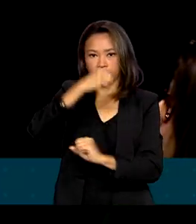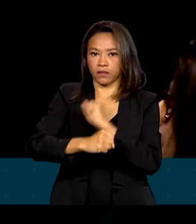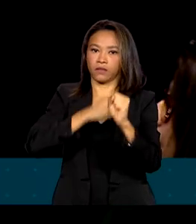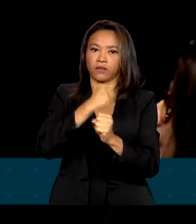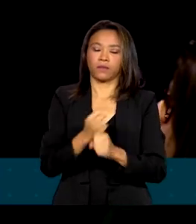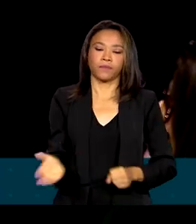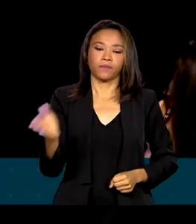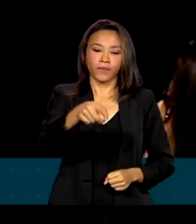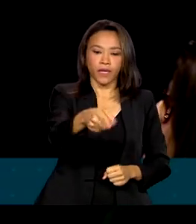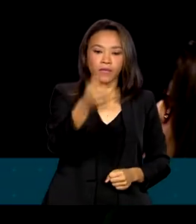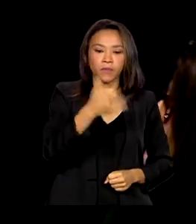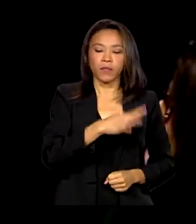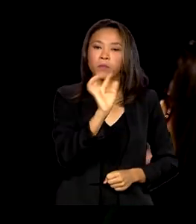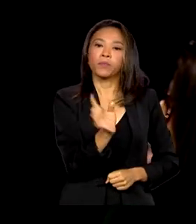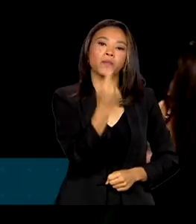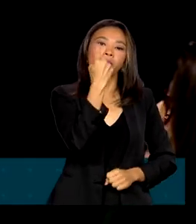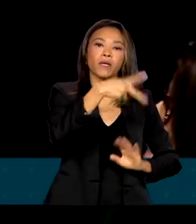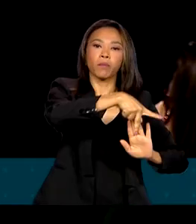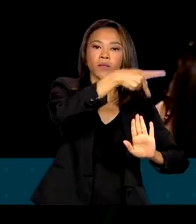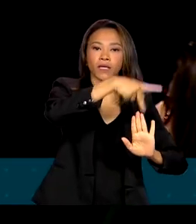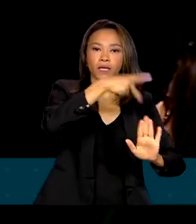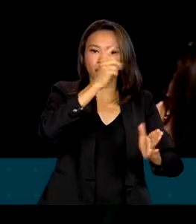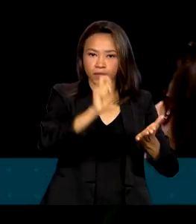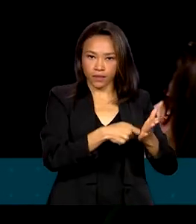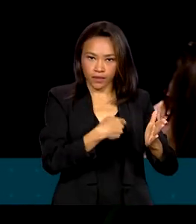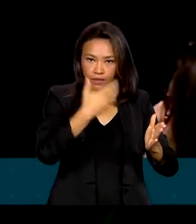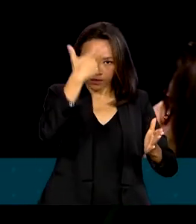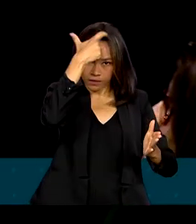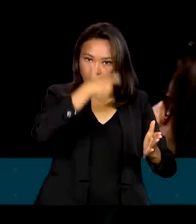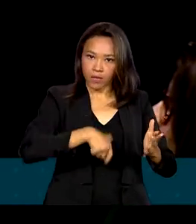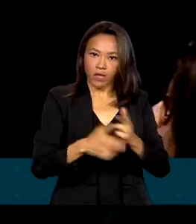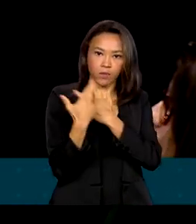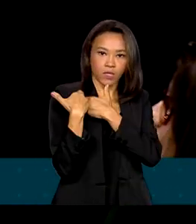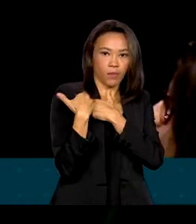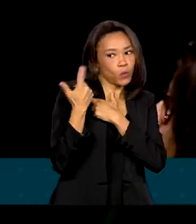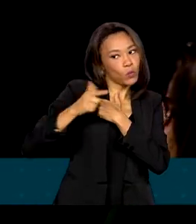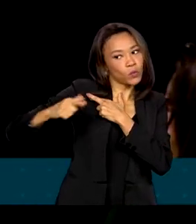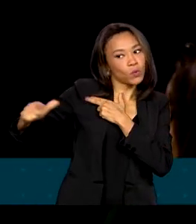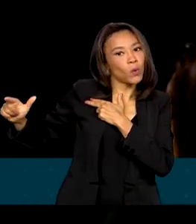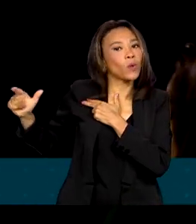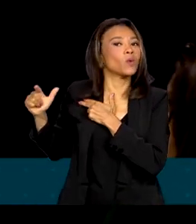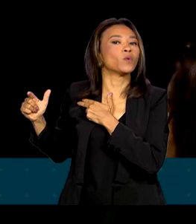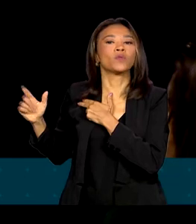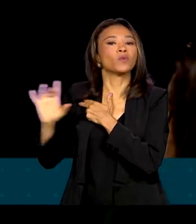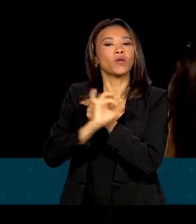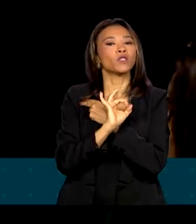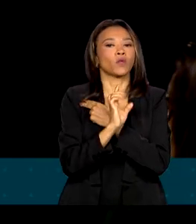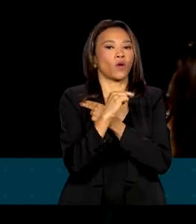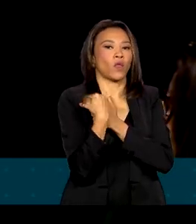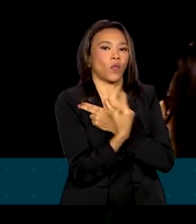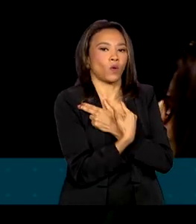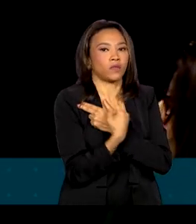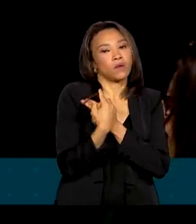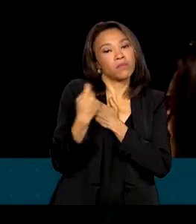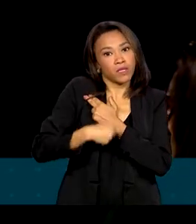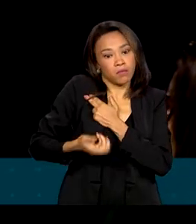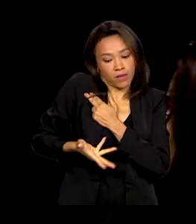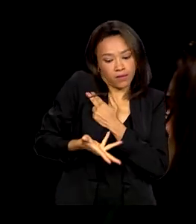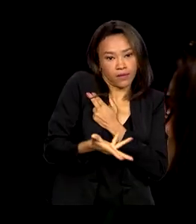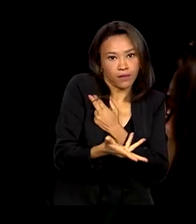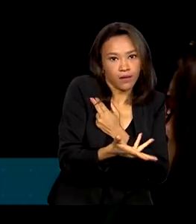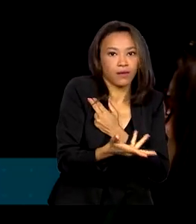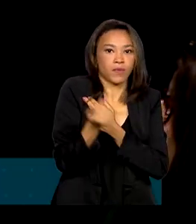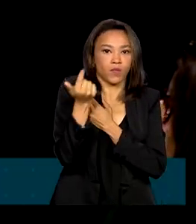primeiro ato eu assinei aqui, que é a portaria, porque essa está sobre minha gestão. Os outros atos não são só sobre nossa gestão, então a gente precisava acelerar